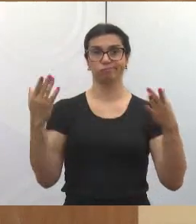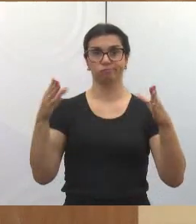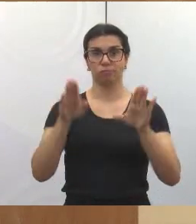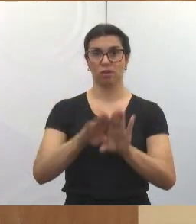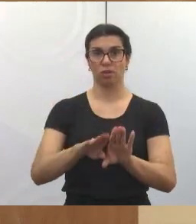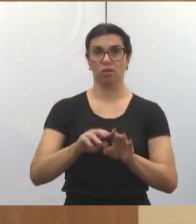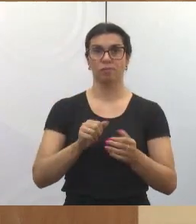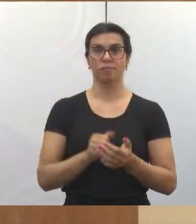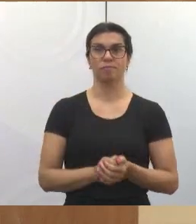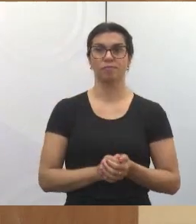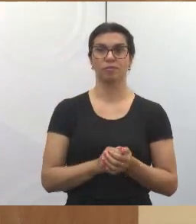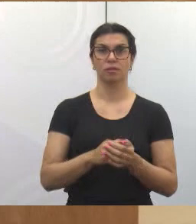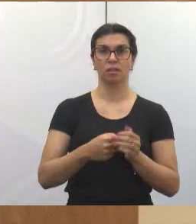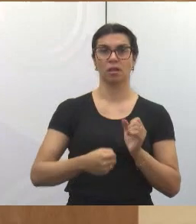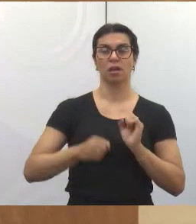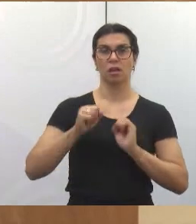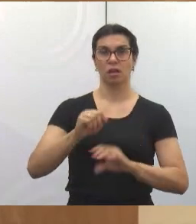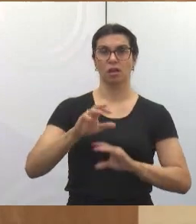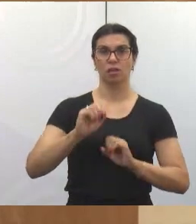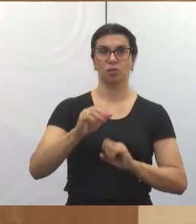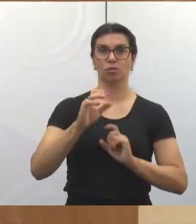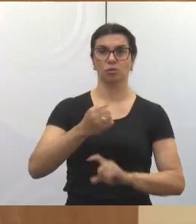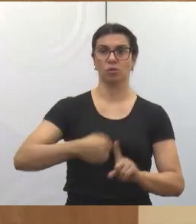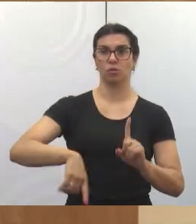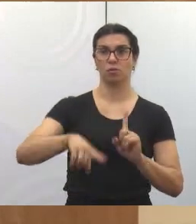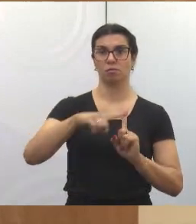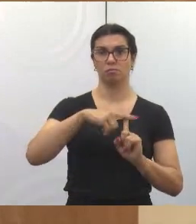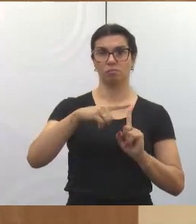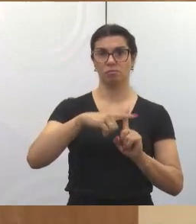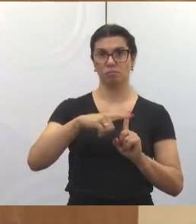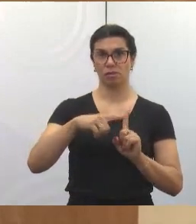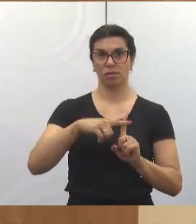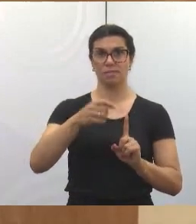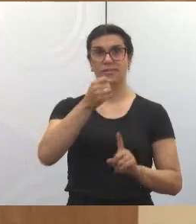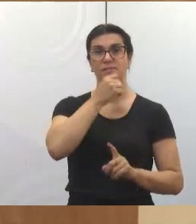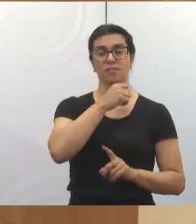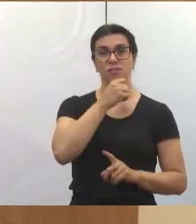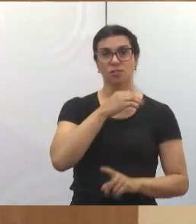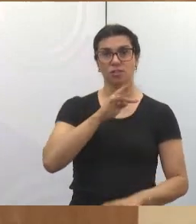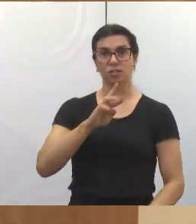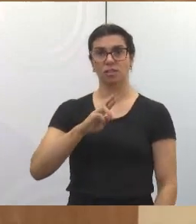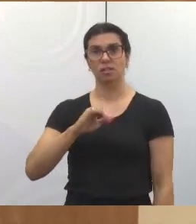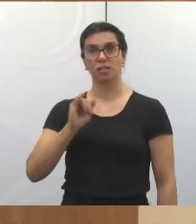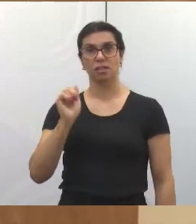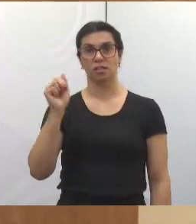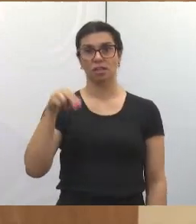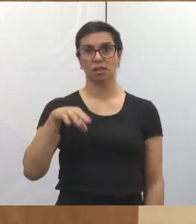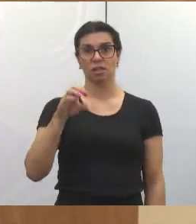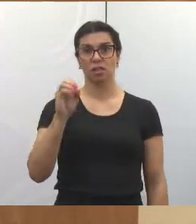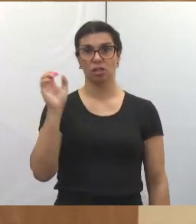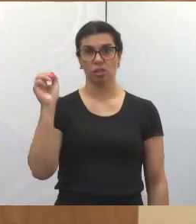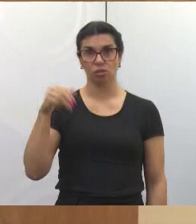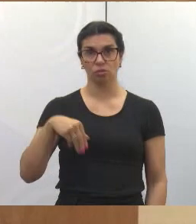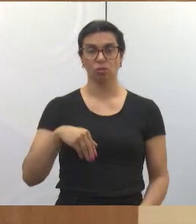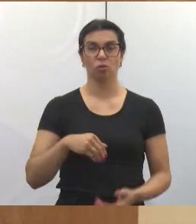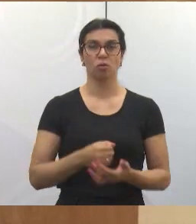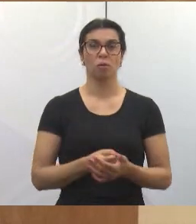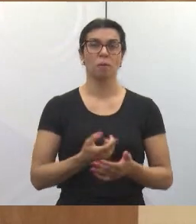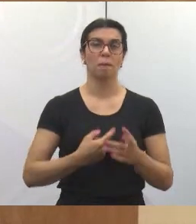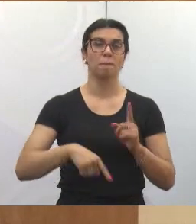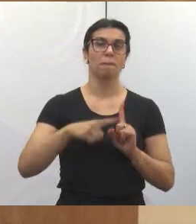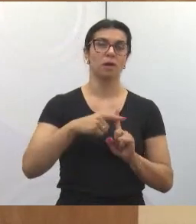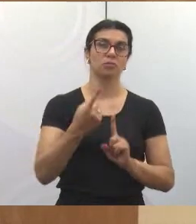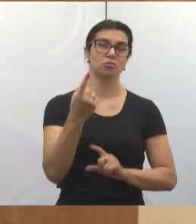do educamais Centro então, antigo Trianon, está uma vergonha. Faz mais de um ano que eu venho cobrando aqui na tribuna da